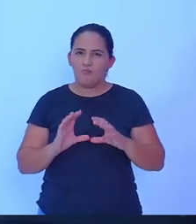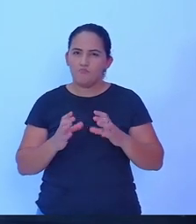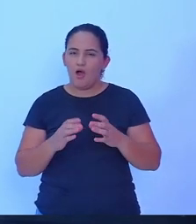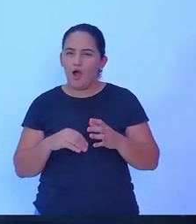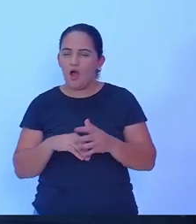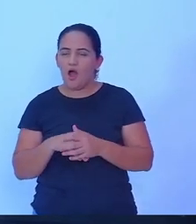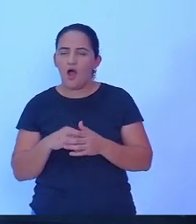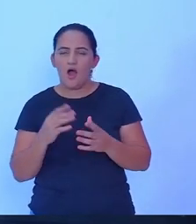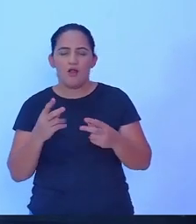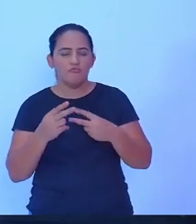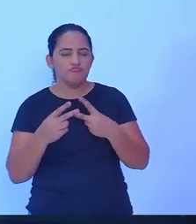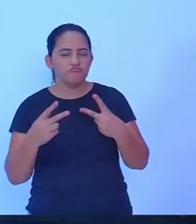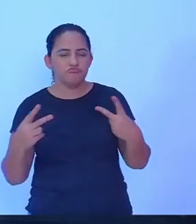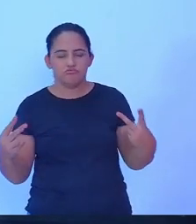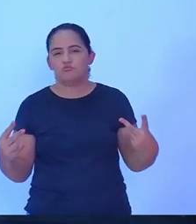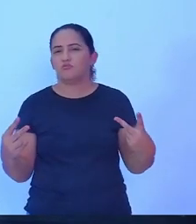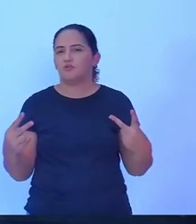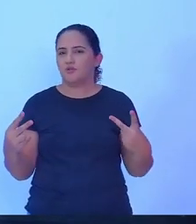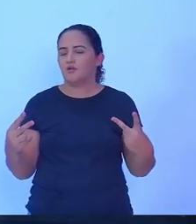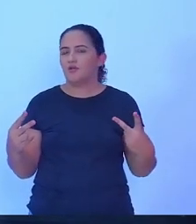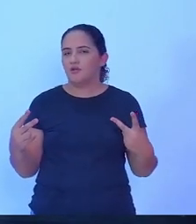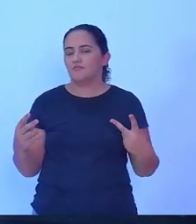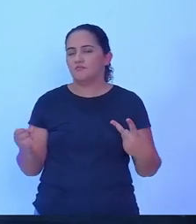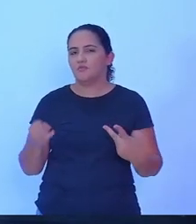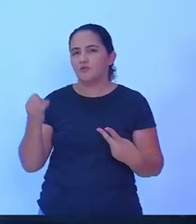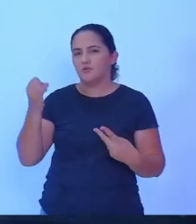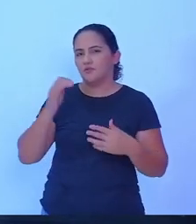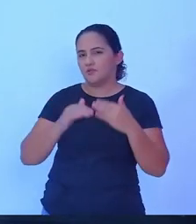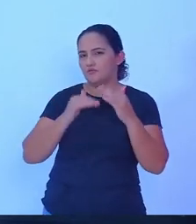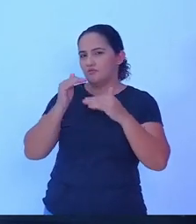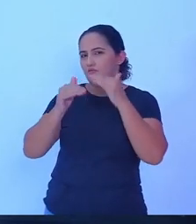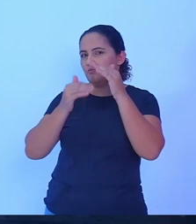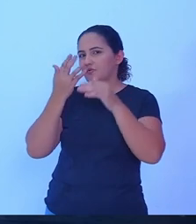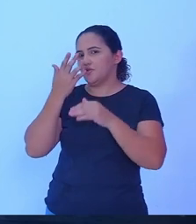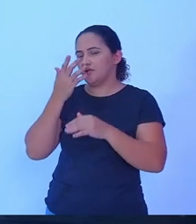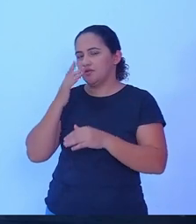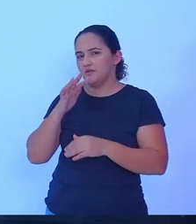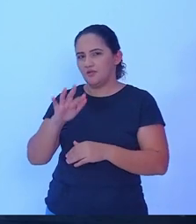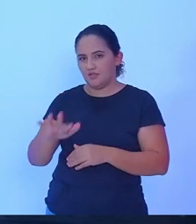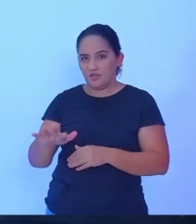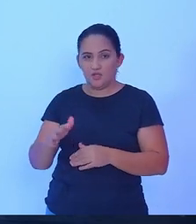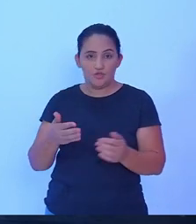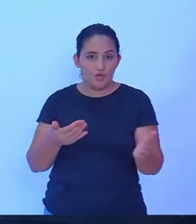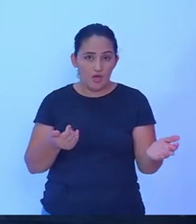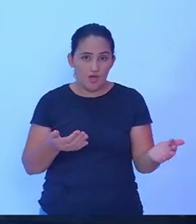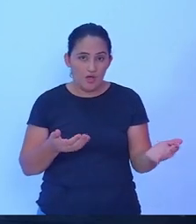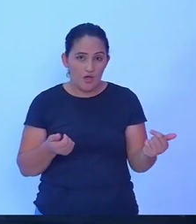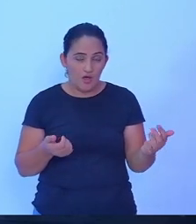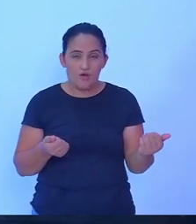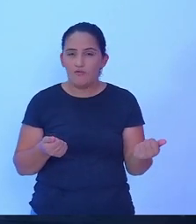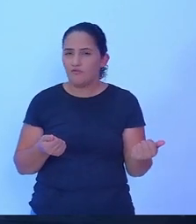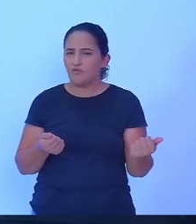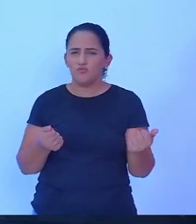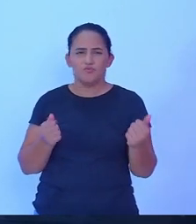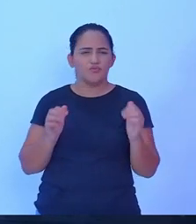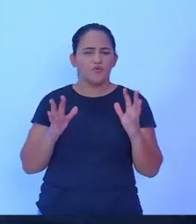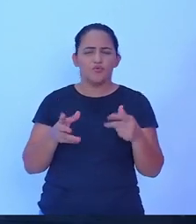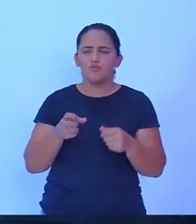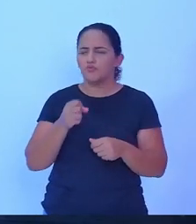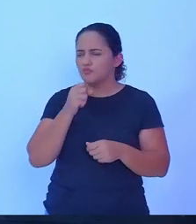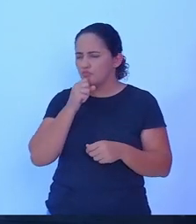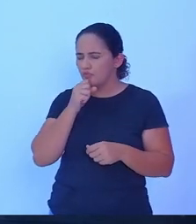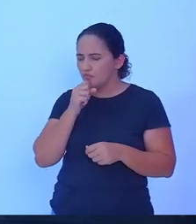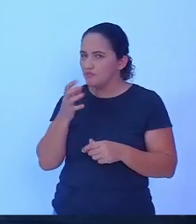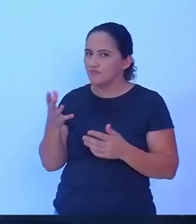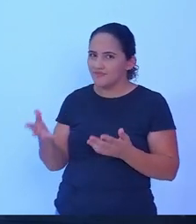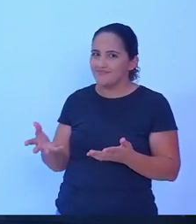desenvolvimento das nossas crianças, dos nossos jovens, dos nossos adultos também, e dos nossos idosos, que através